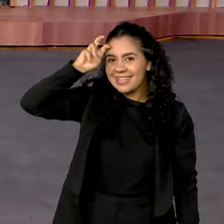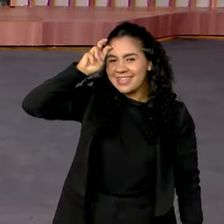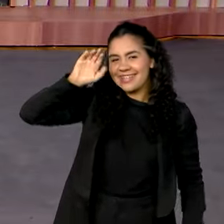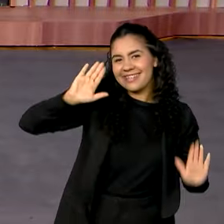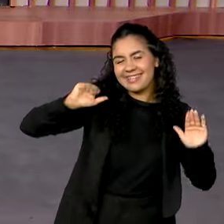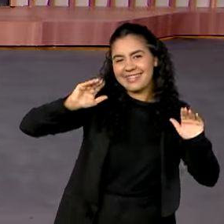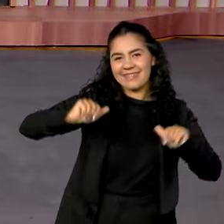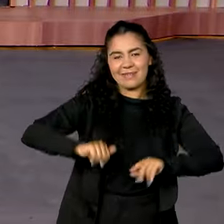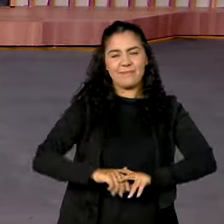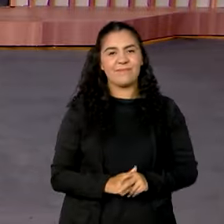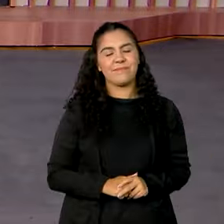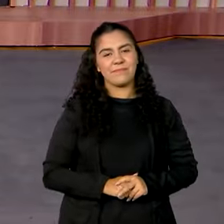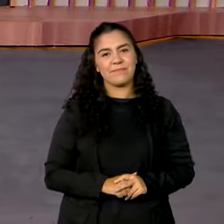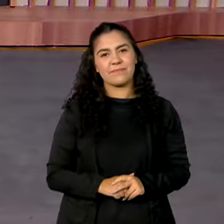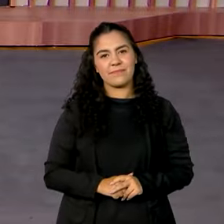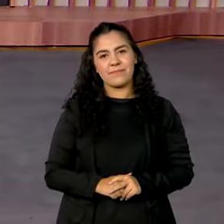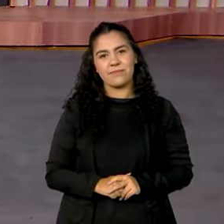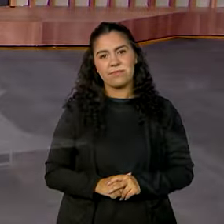Até a próxima.